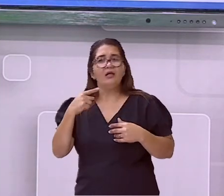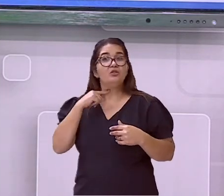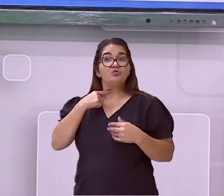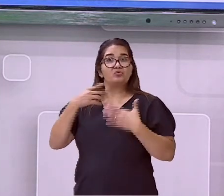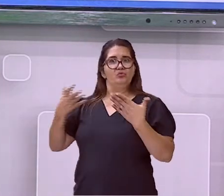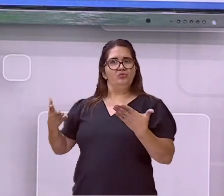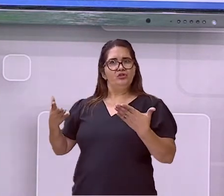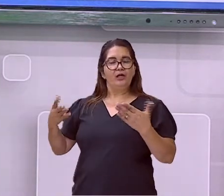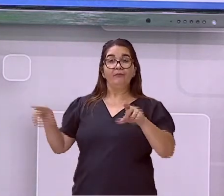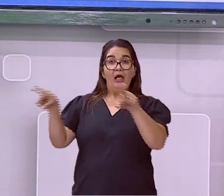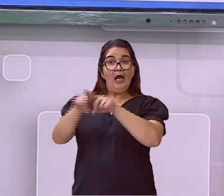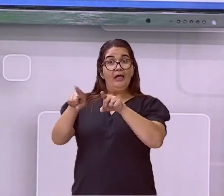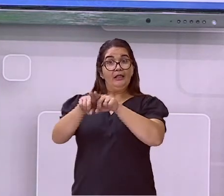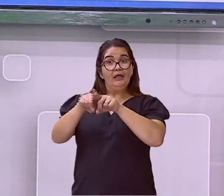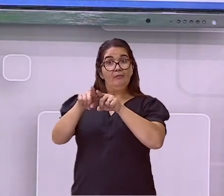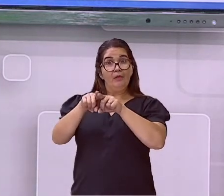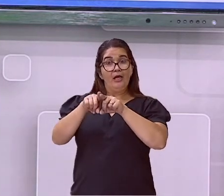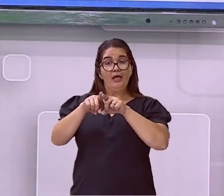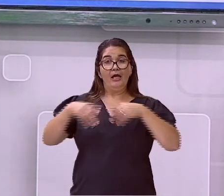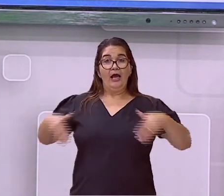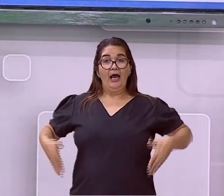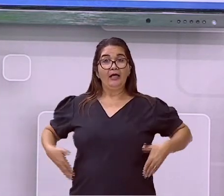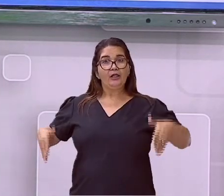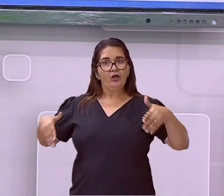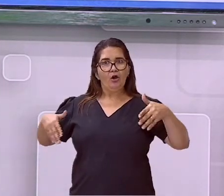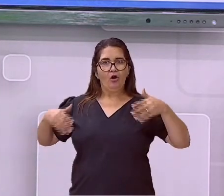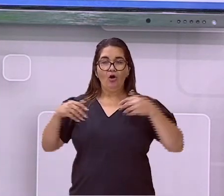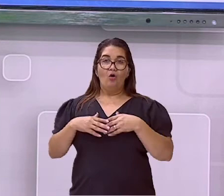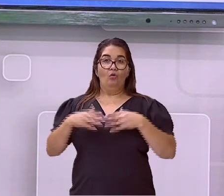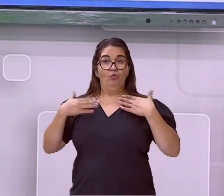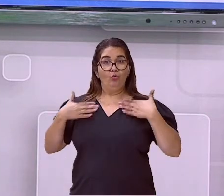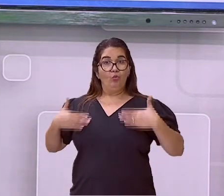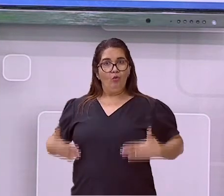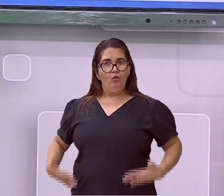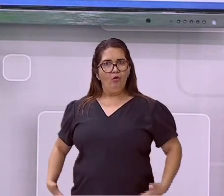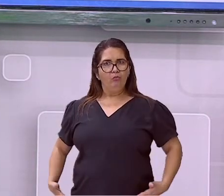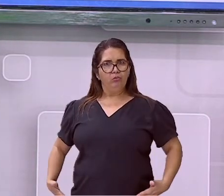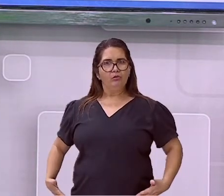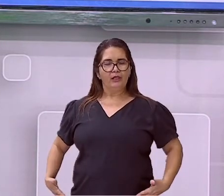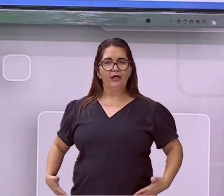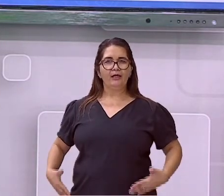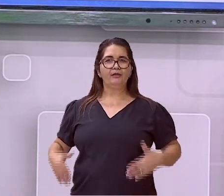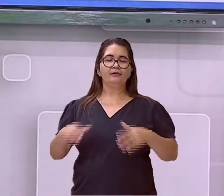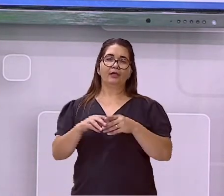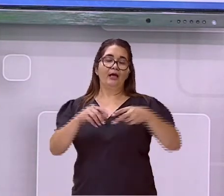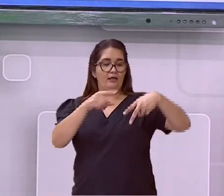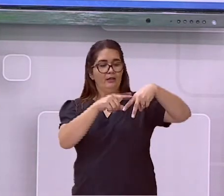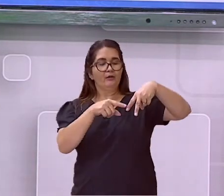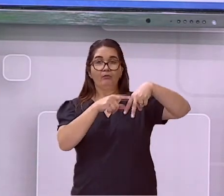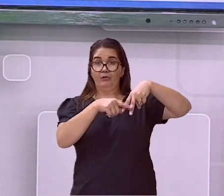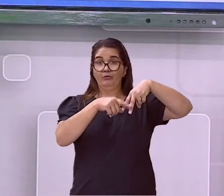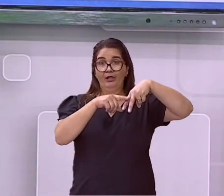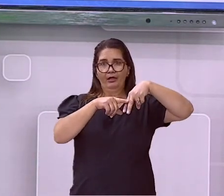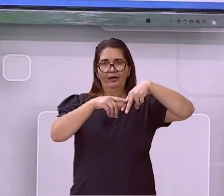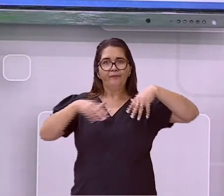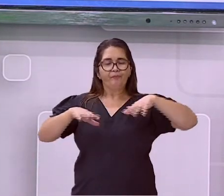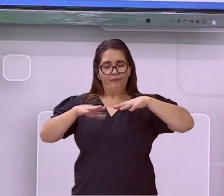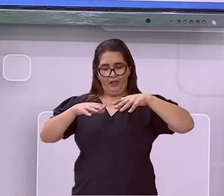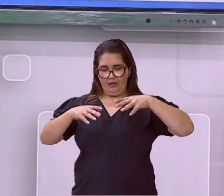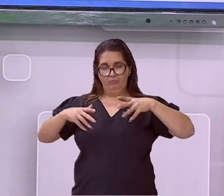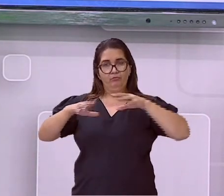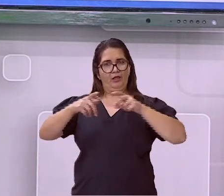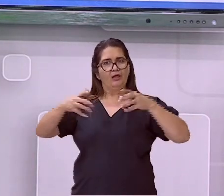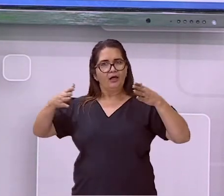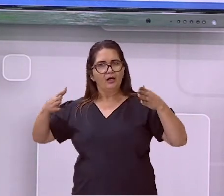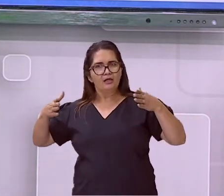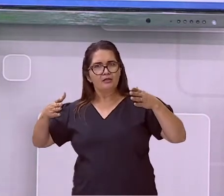quadril da menina começa a ficar mais organizado também, já tomam um formato de corpo, já para a vida adulta,